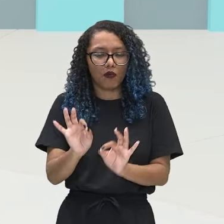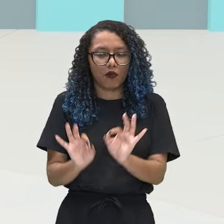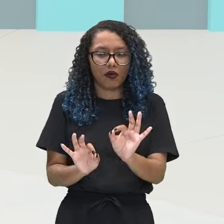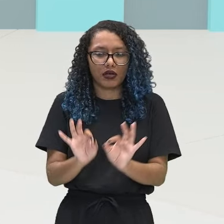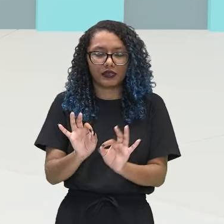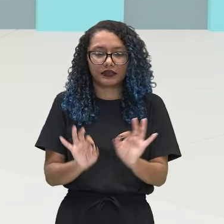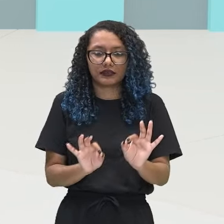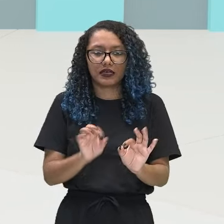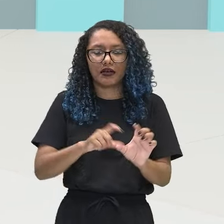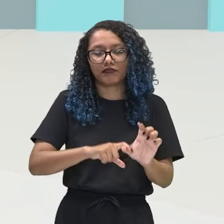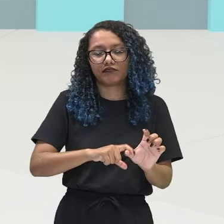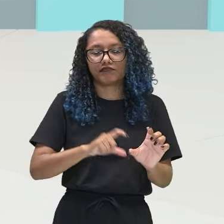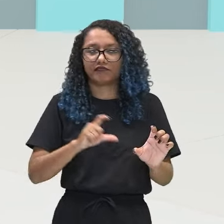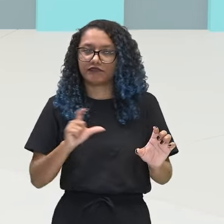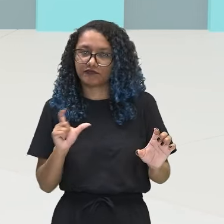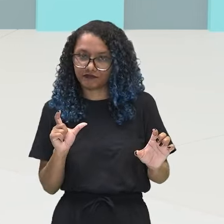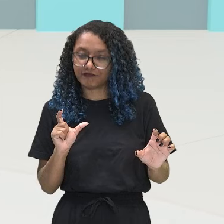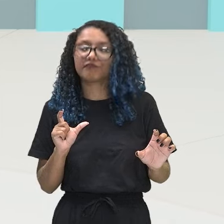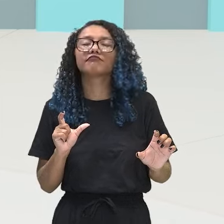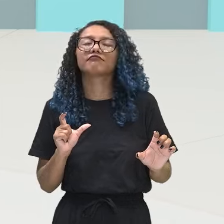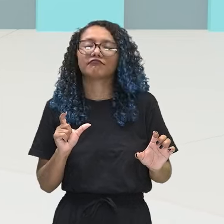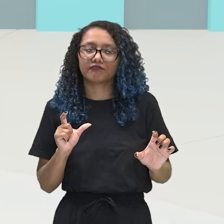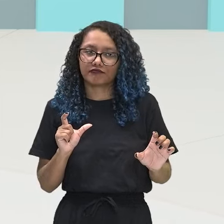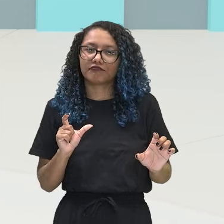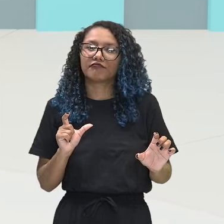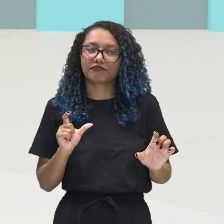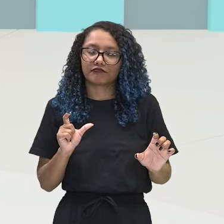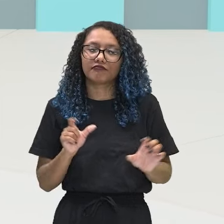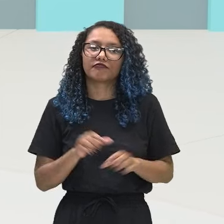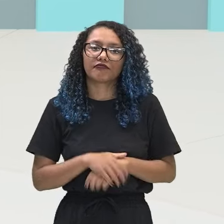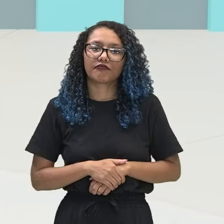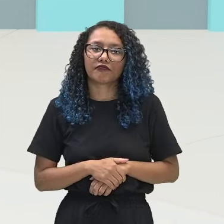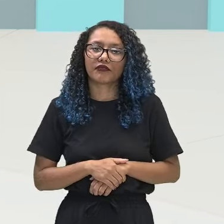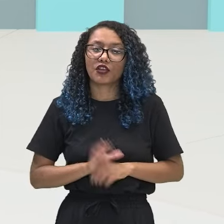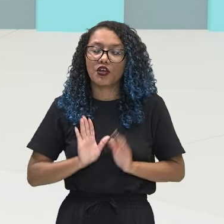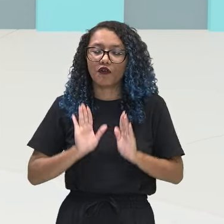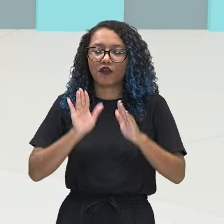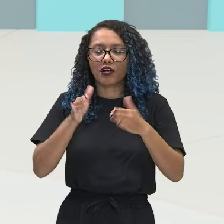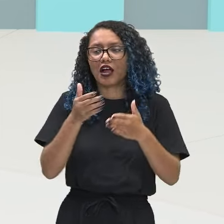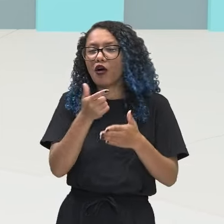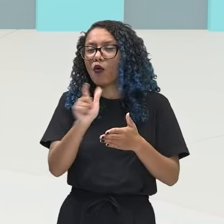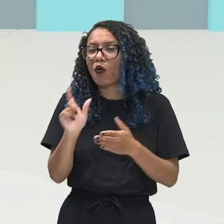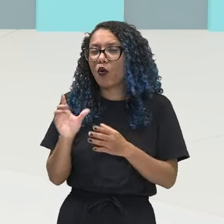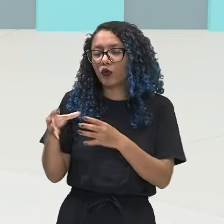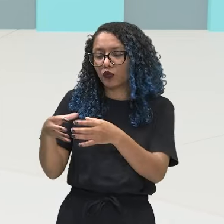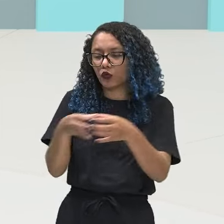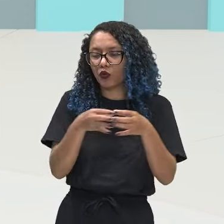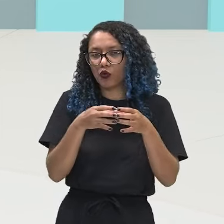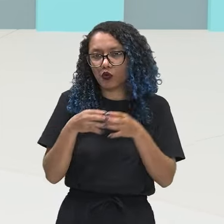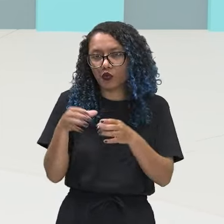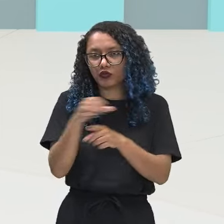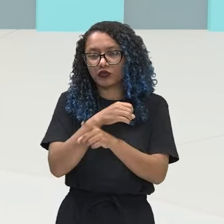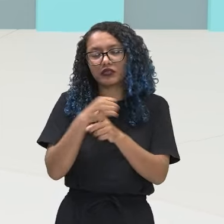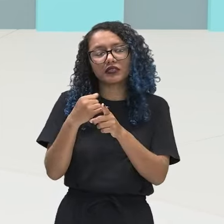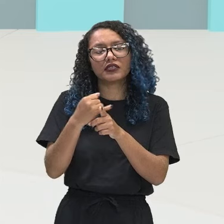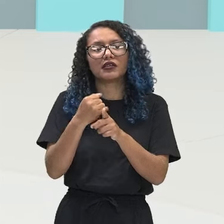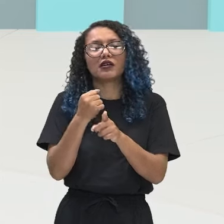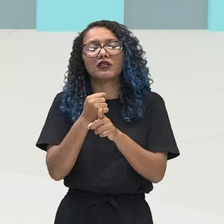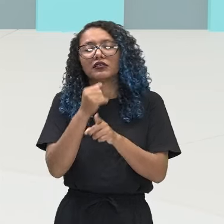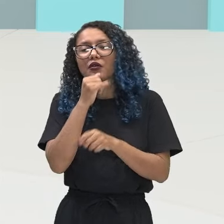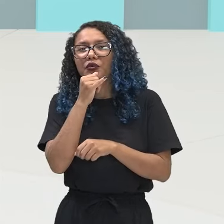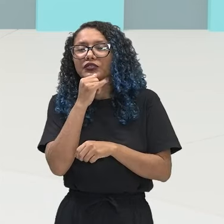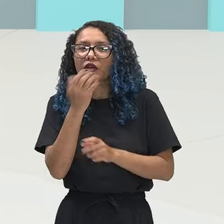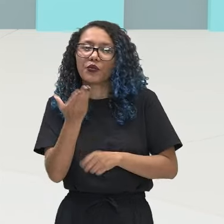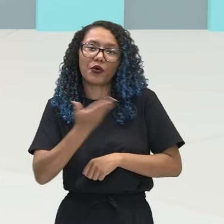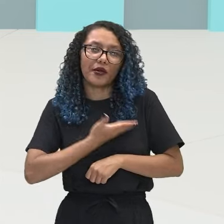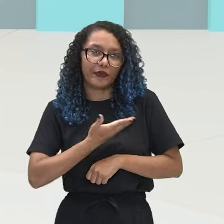separar desse meio e buscando outros grupos sociais, que são os grupos dos amigos, dos